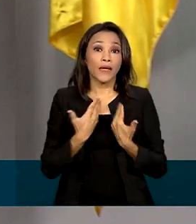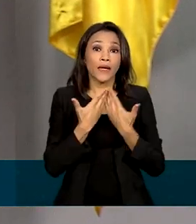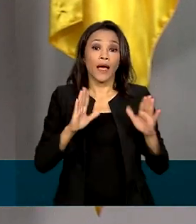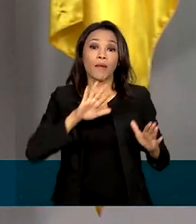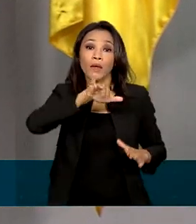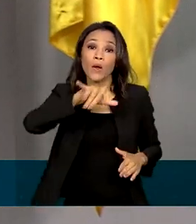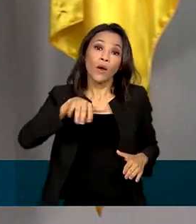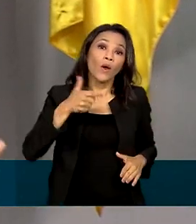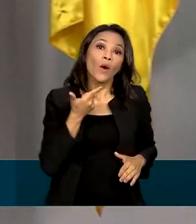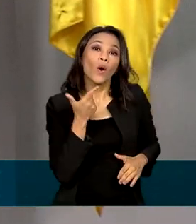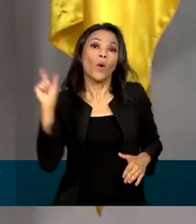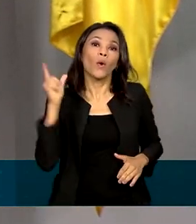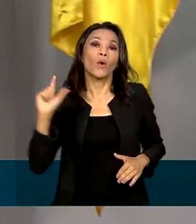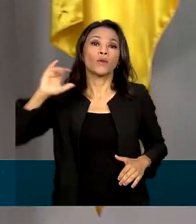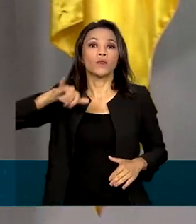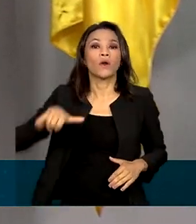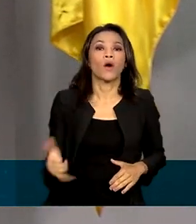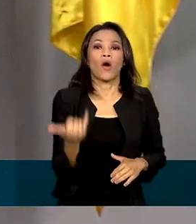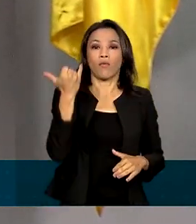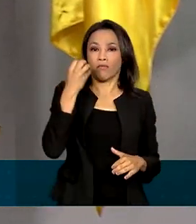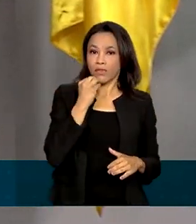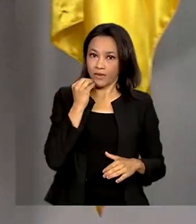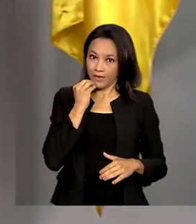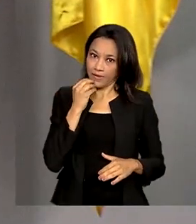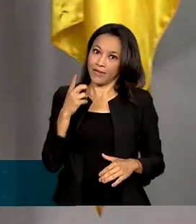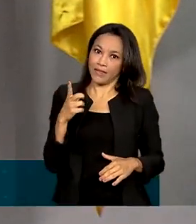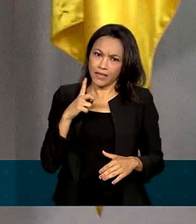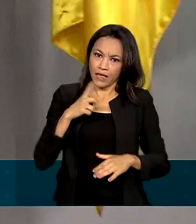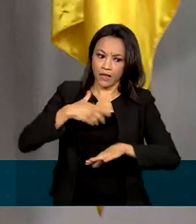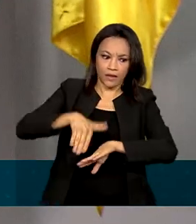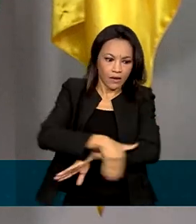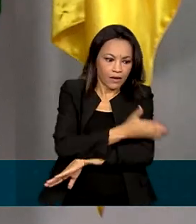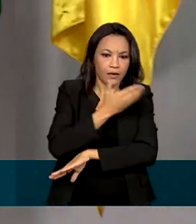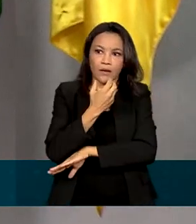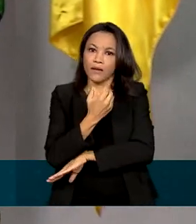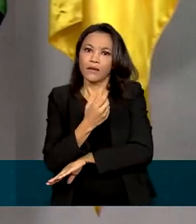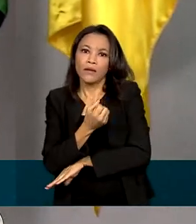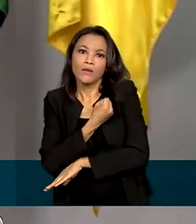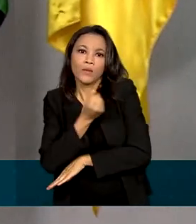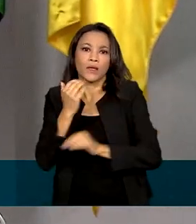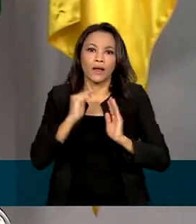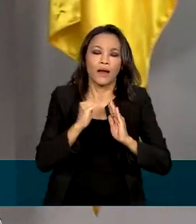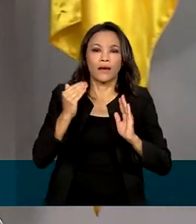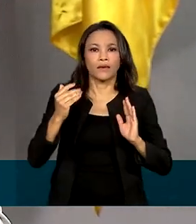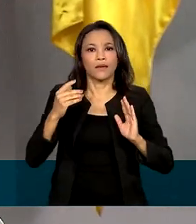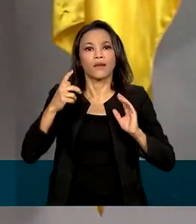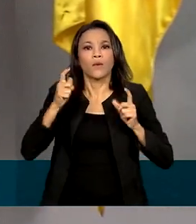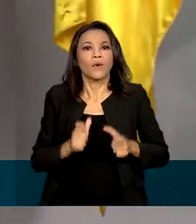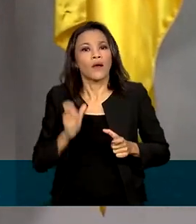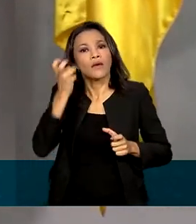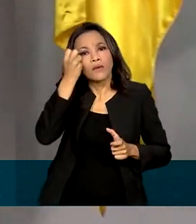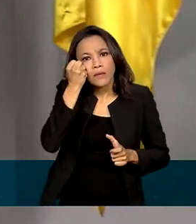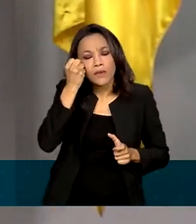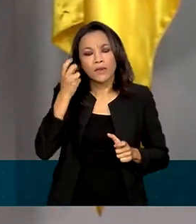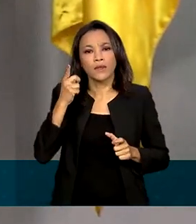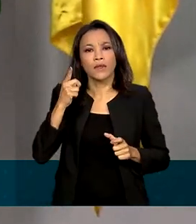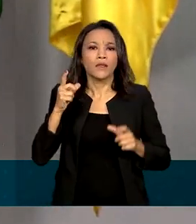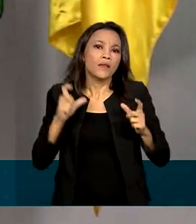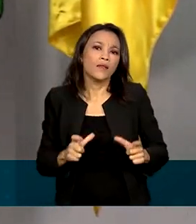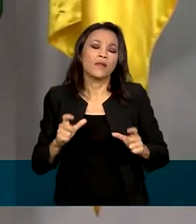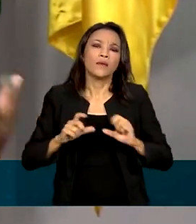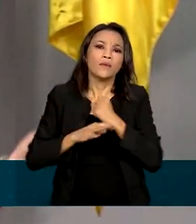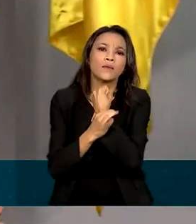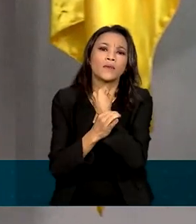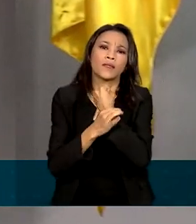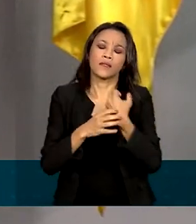direitos humanos, para a pessoa ter um endereço, pessoa ter onde dormir, a pessoa ter uma segurança de saber que ela vai